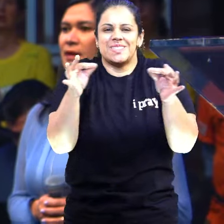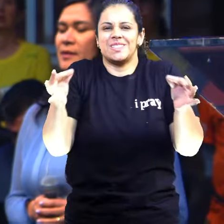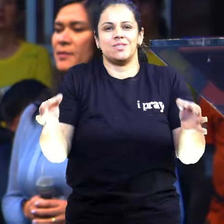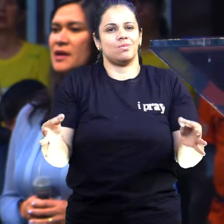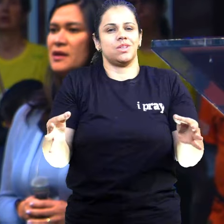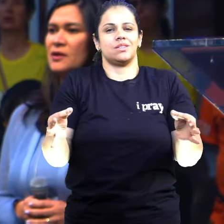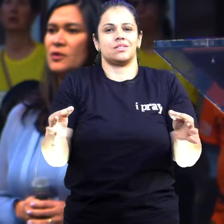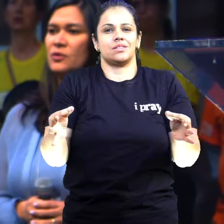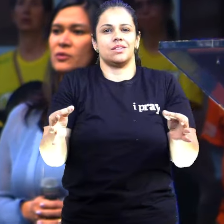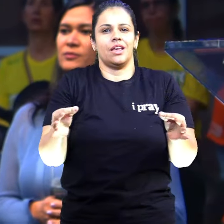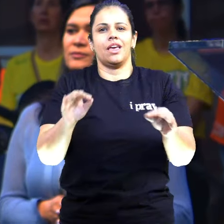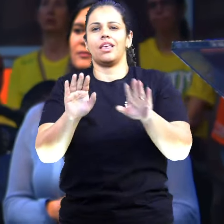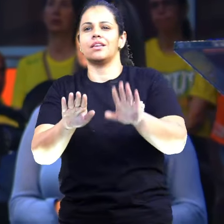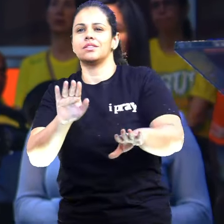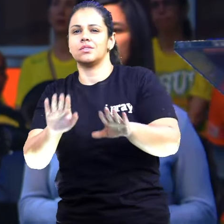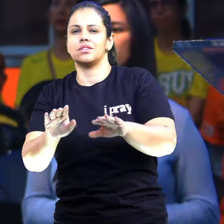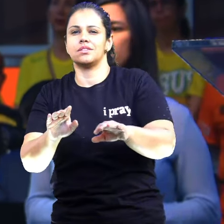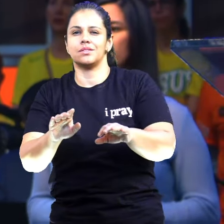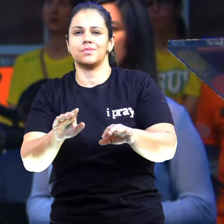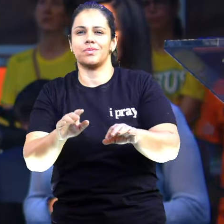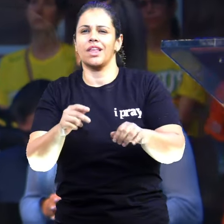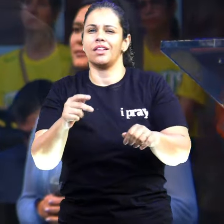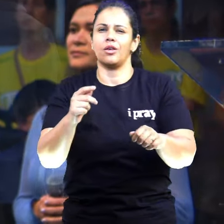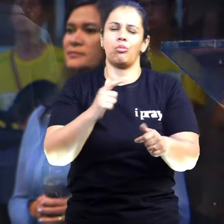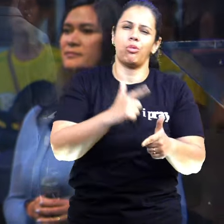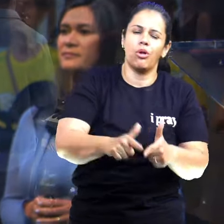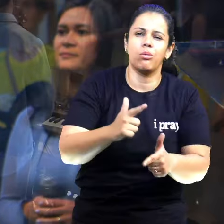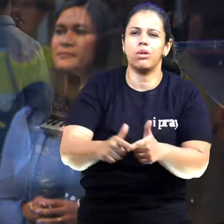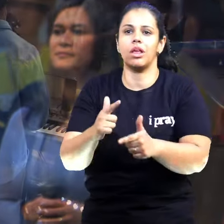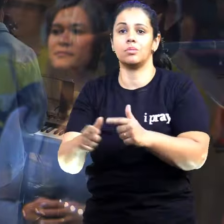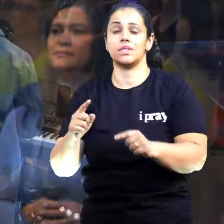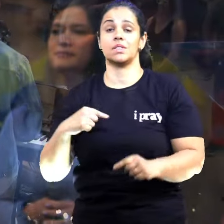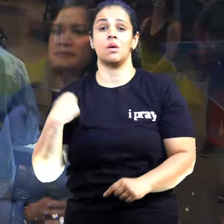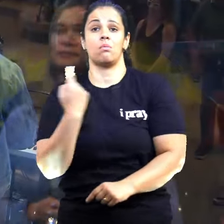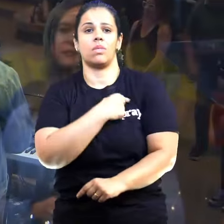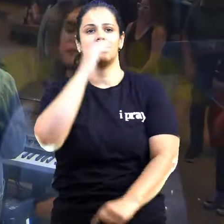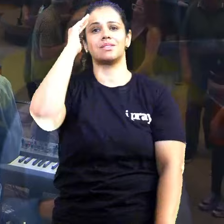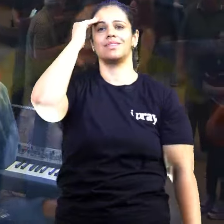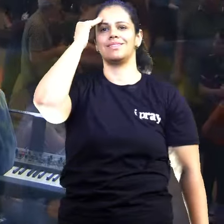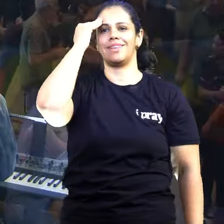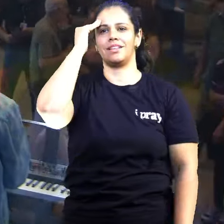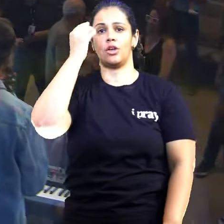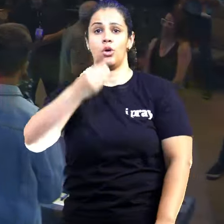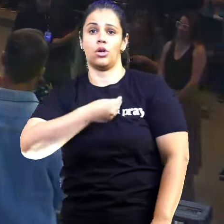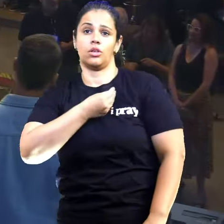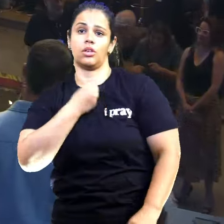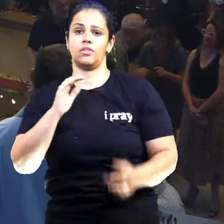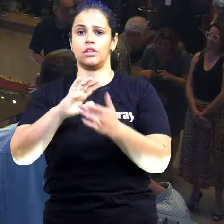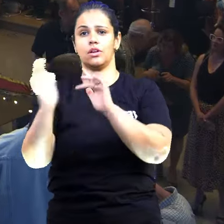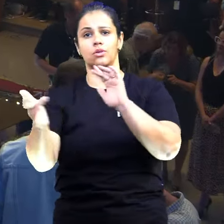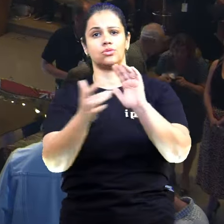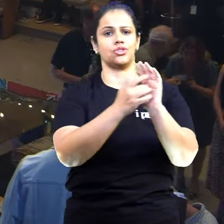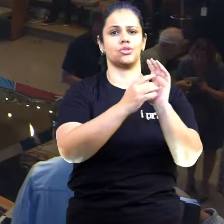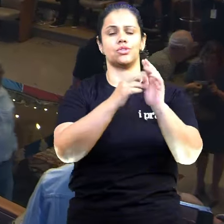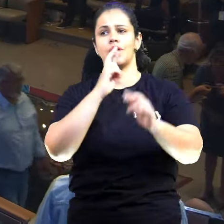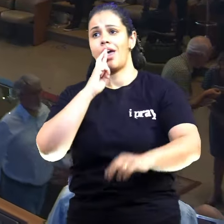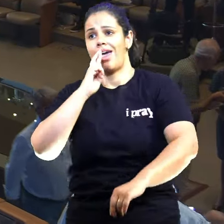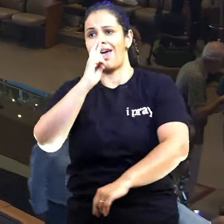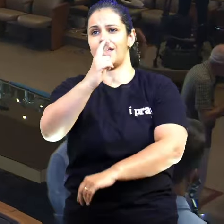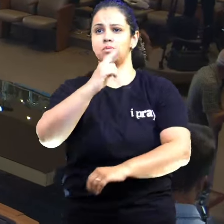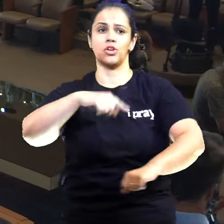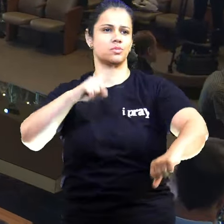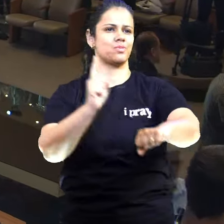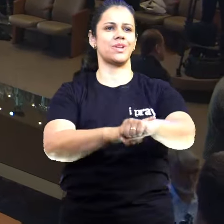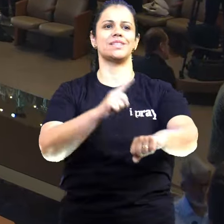problemas, talvez as suas limitações, mas gente que entendeu, que com Jesus você pode ser a resposta, para esse